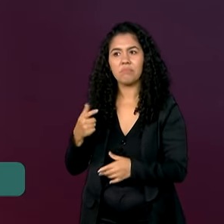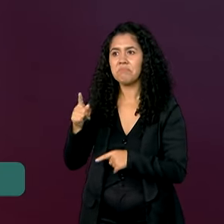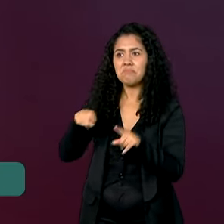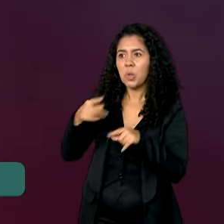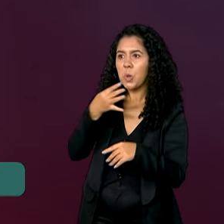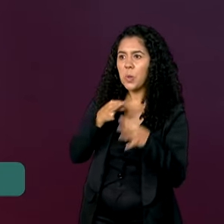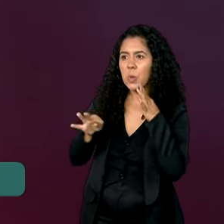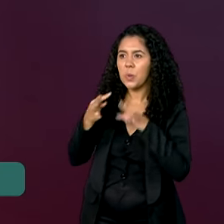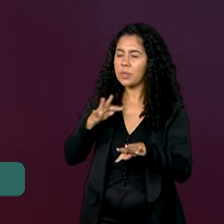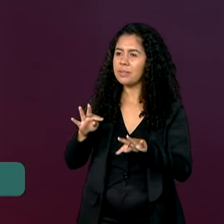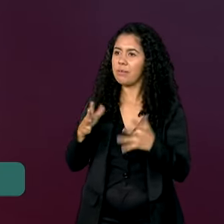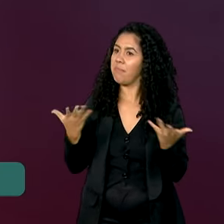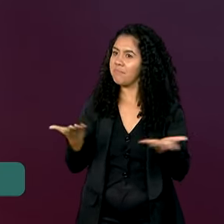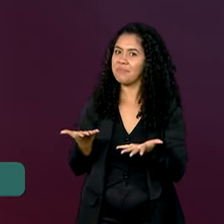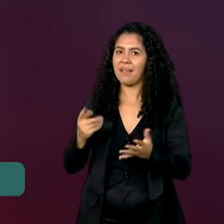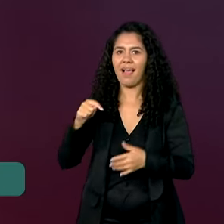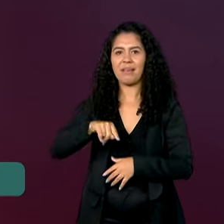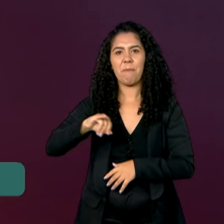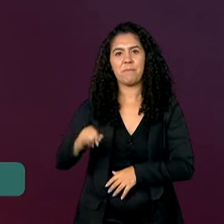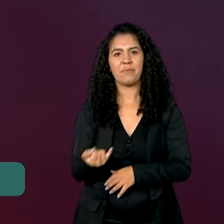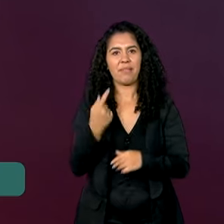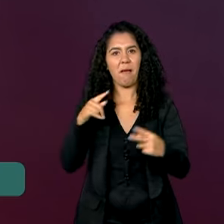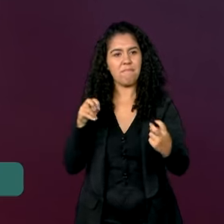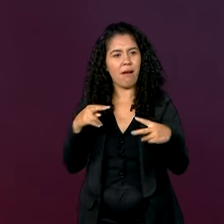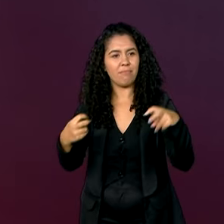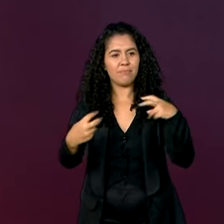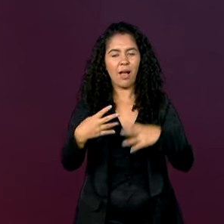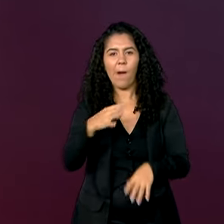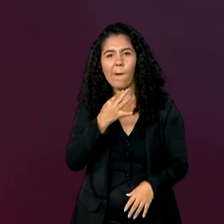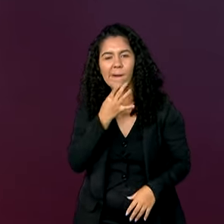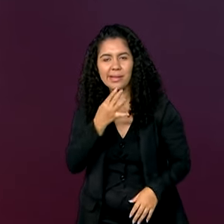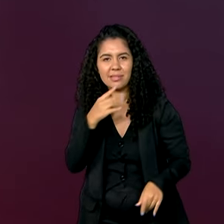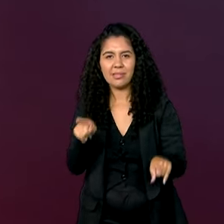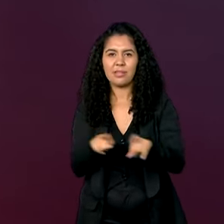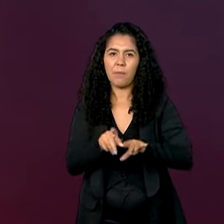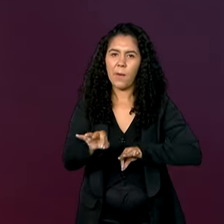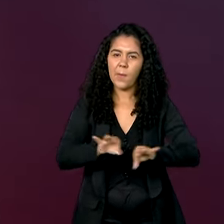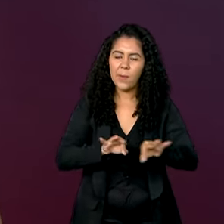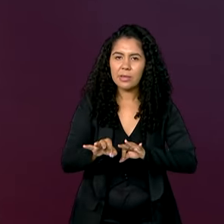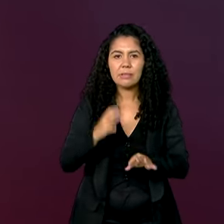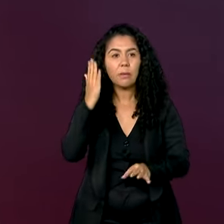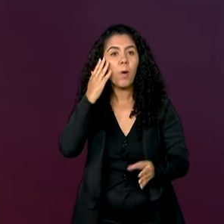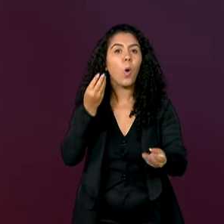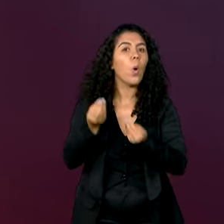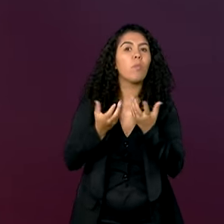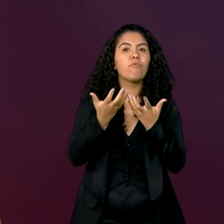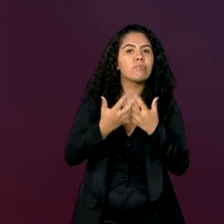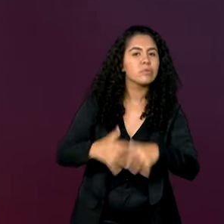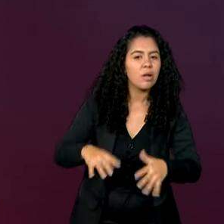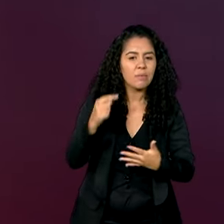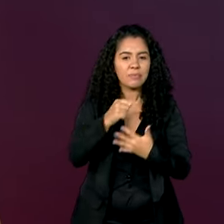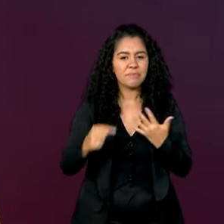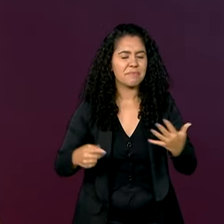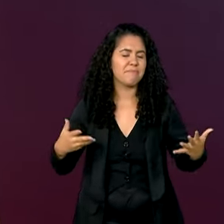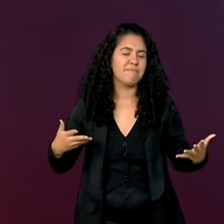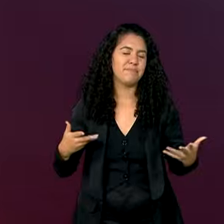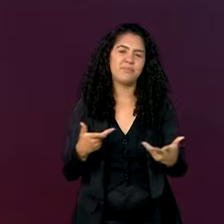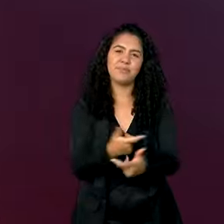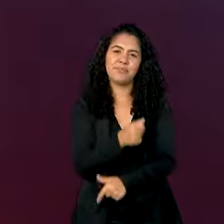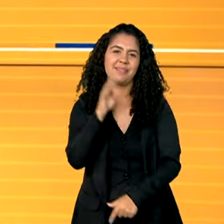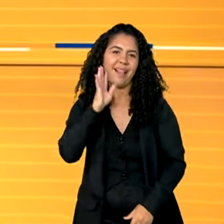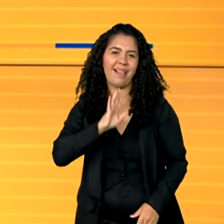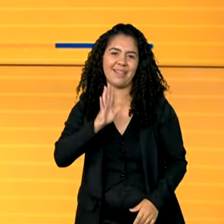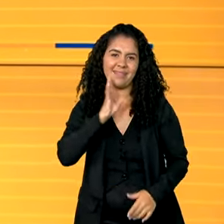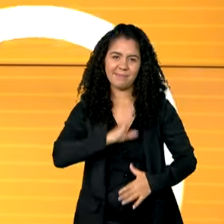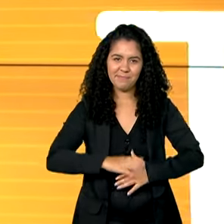conhecia, não conhecia os projetos. E aqui nesse espaço eu consegui conhecer e desenvolver direitinho, saber como funciona tudo, foi unânimo, foi muito legal.